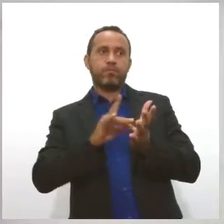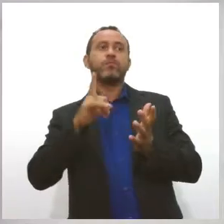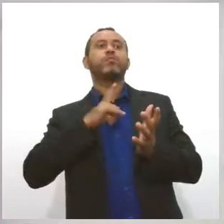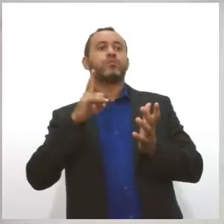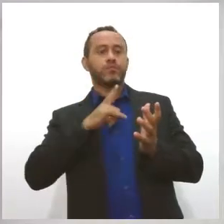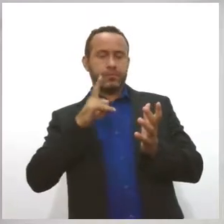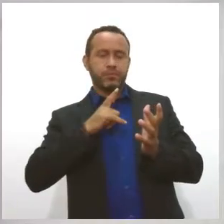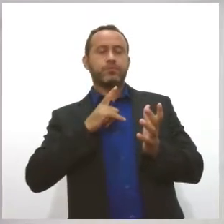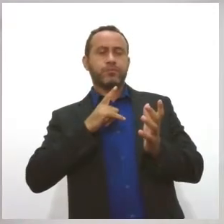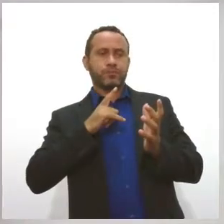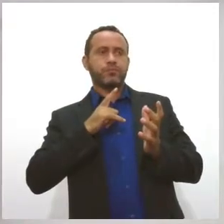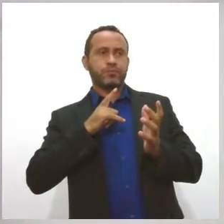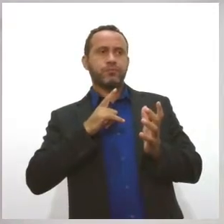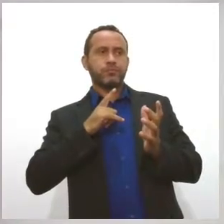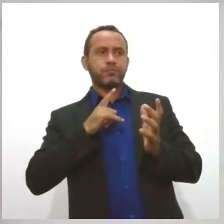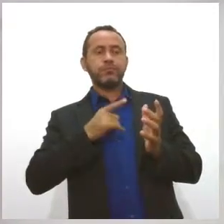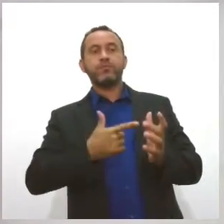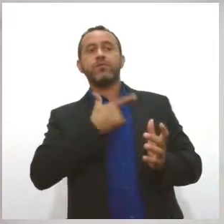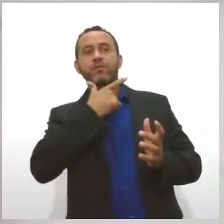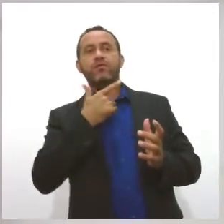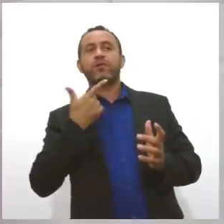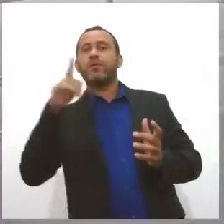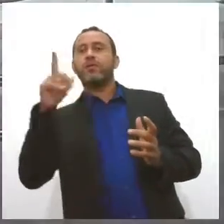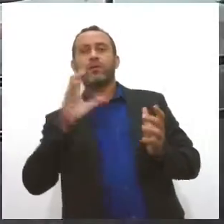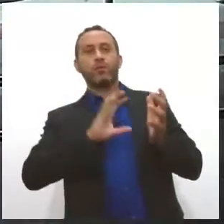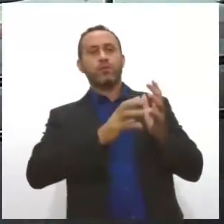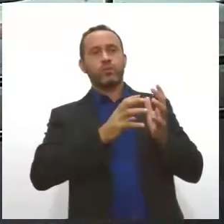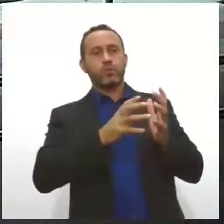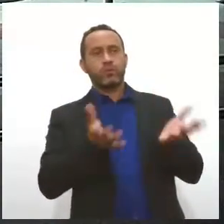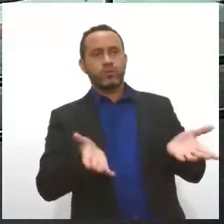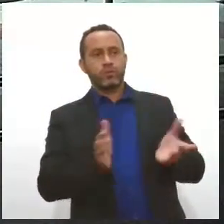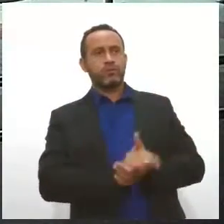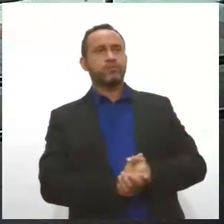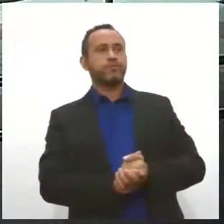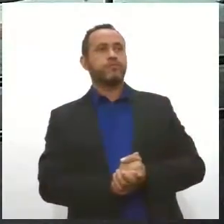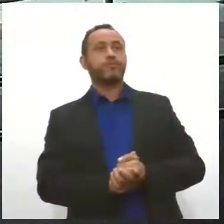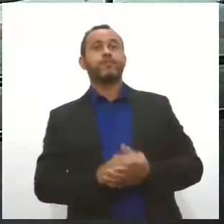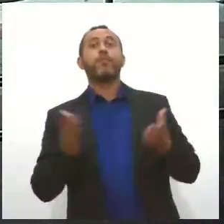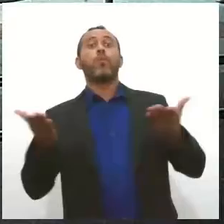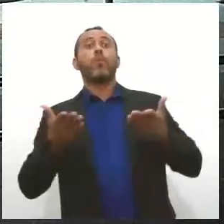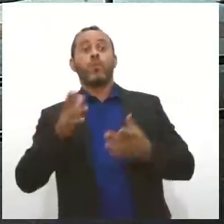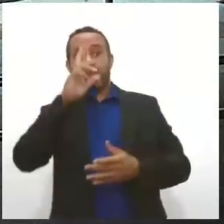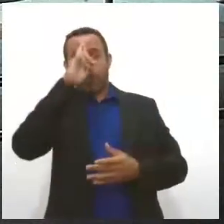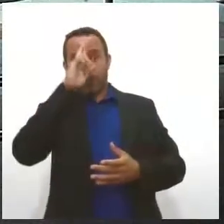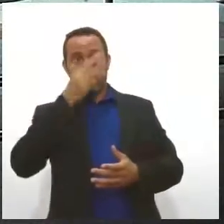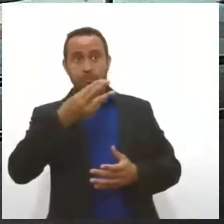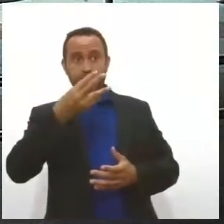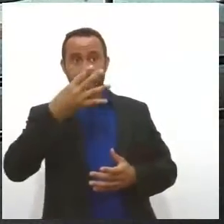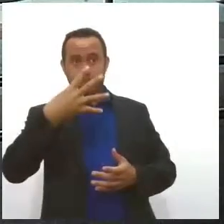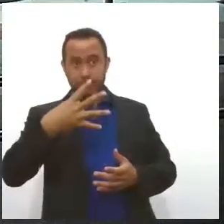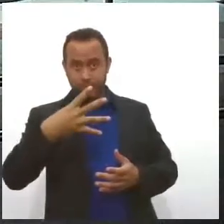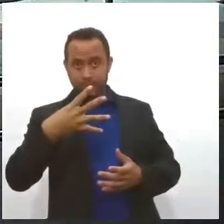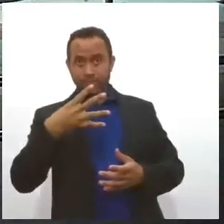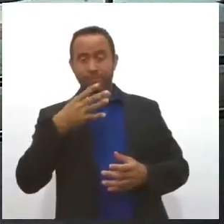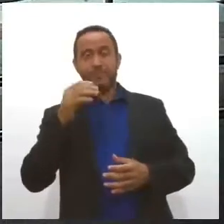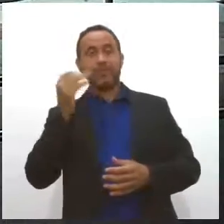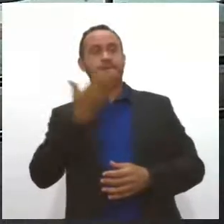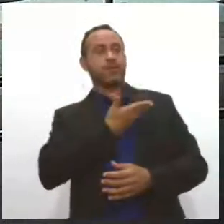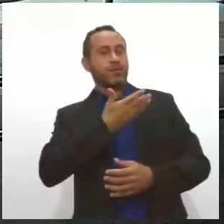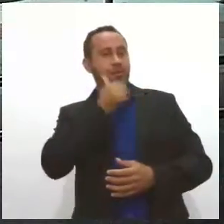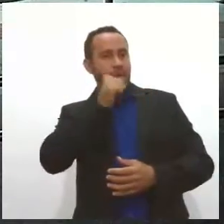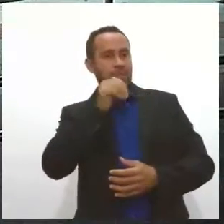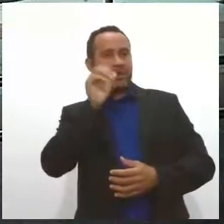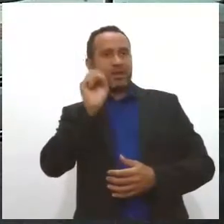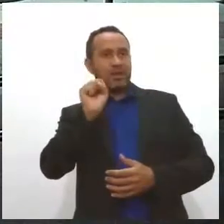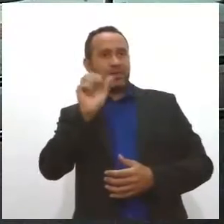possibilidade de uma vaga para aquele partido. Agora, meio dia 34, vamos chamar a Stephanie Macedo, ela que